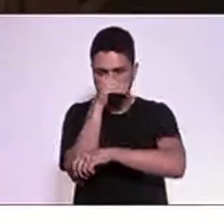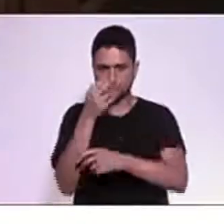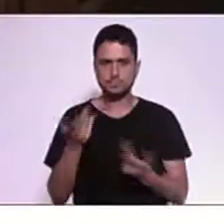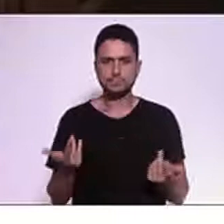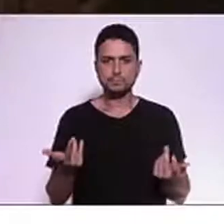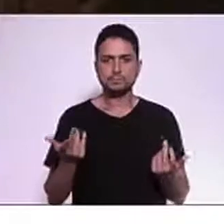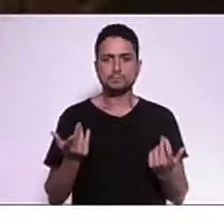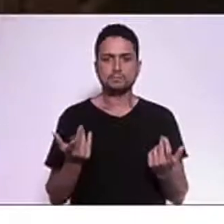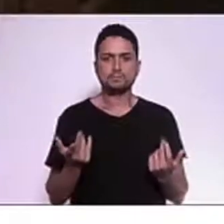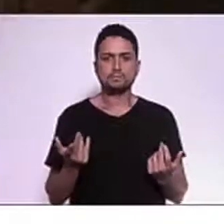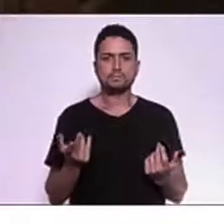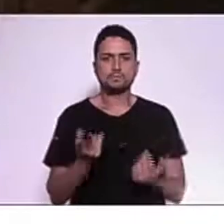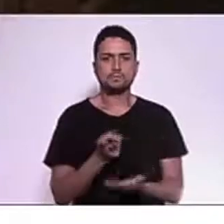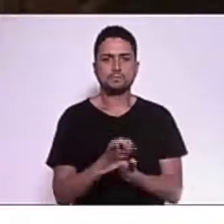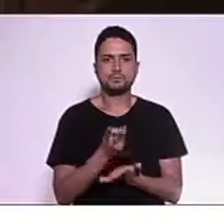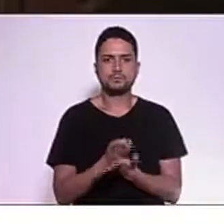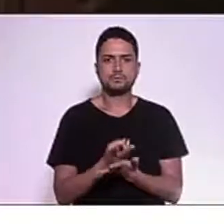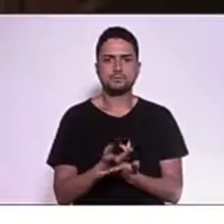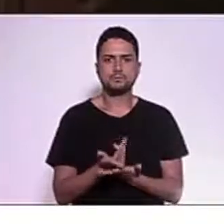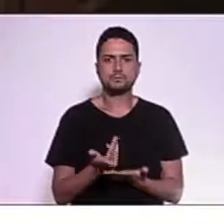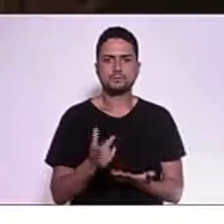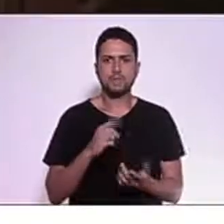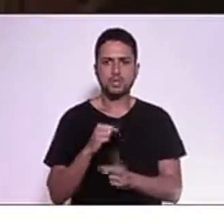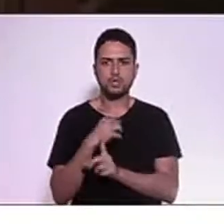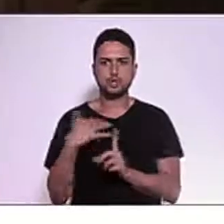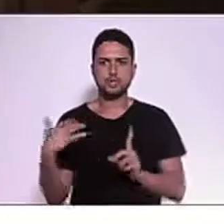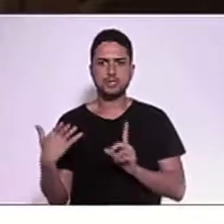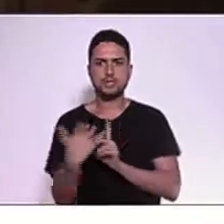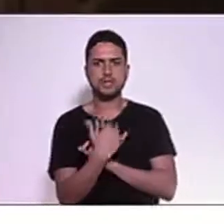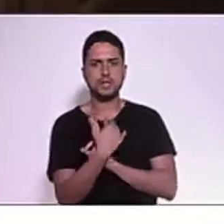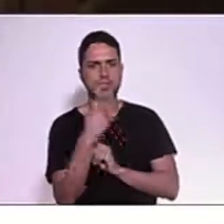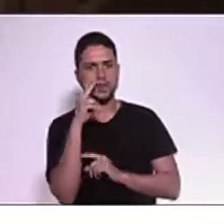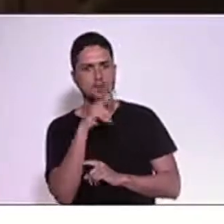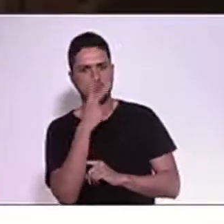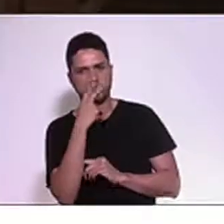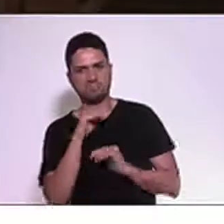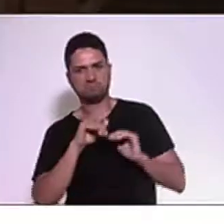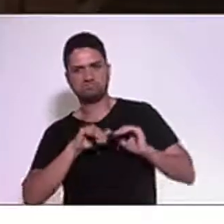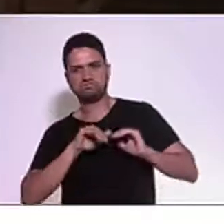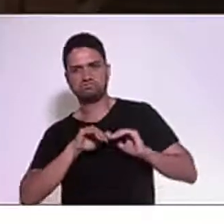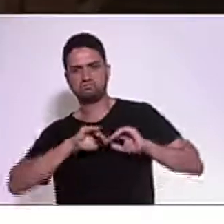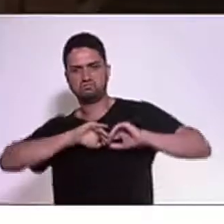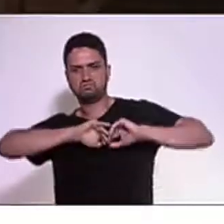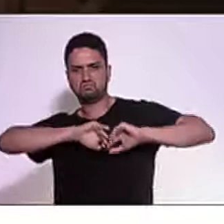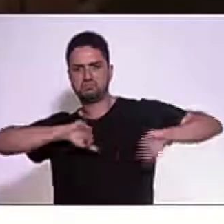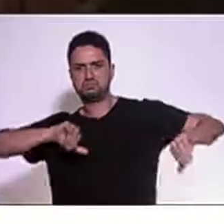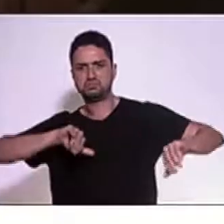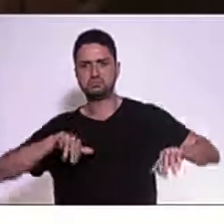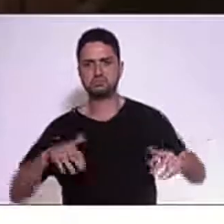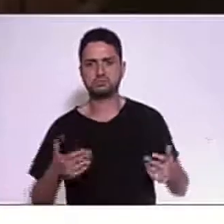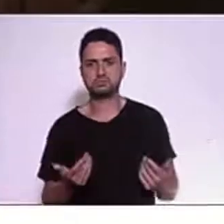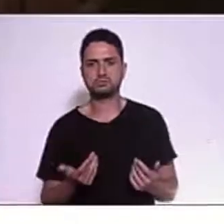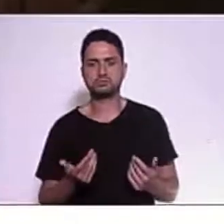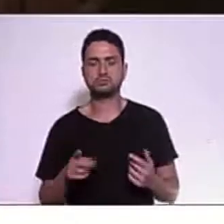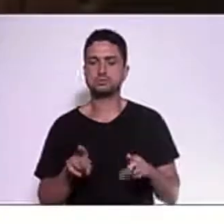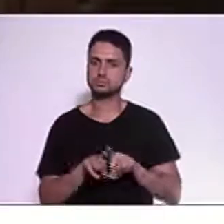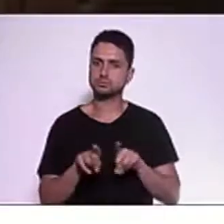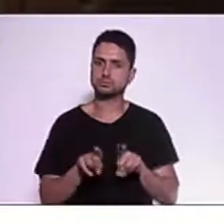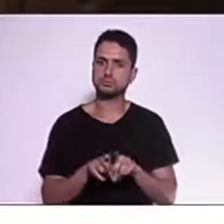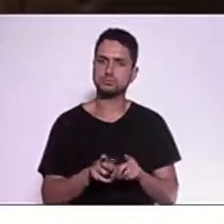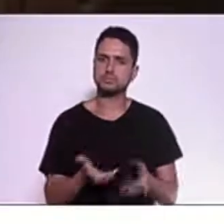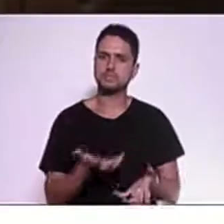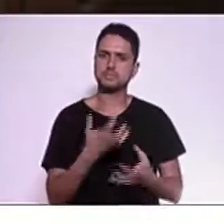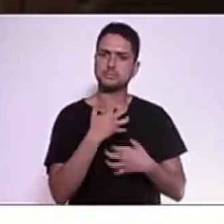lógica extremamente na própria sociedade de exclusão social, mas também o quanto que se